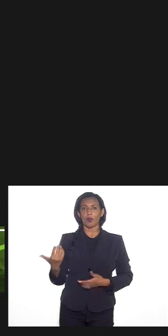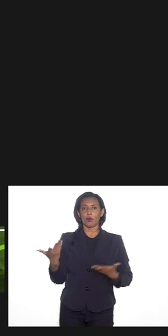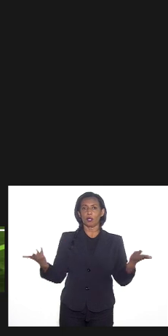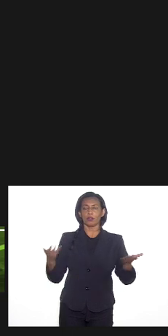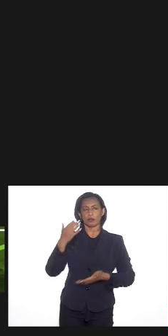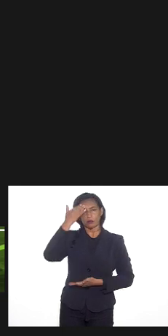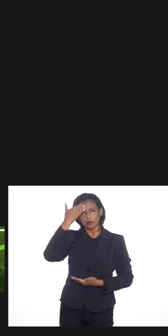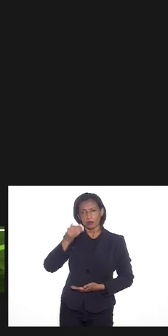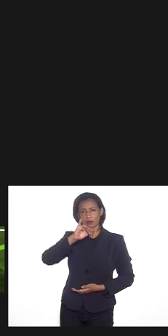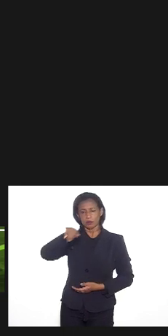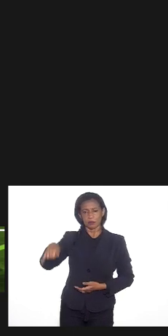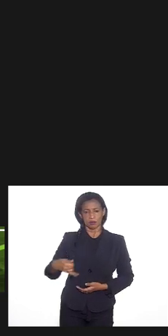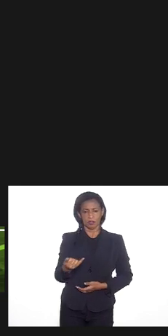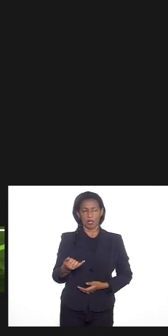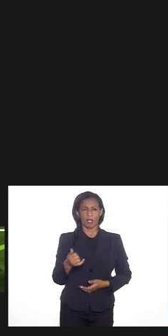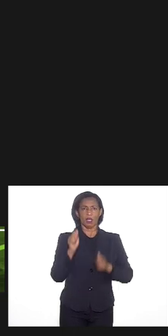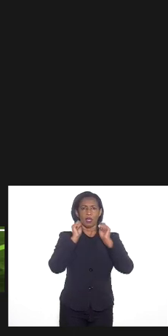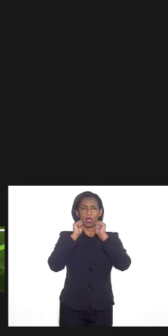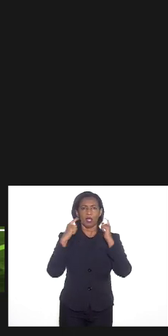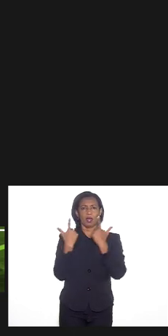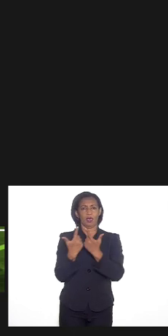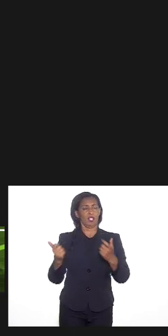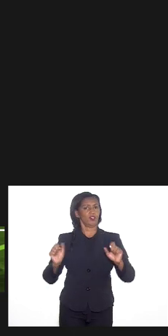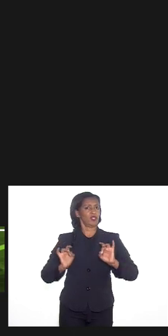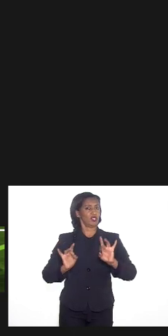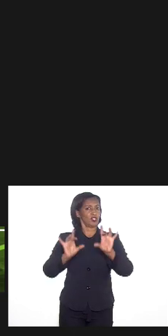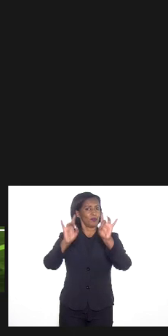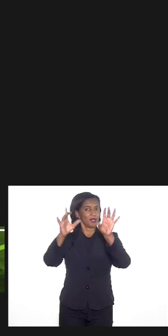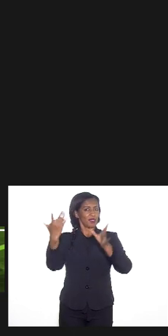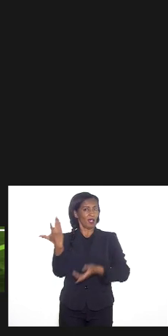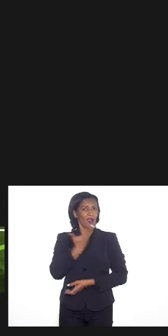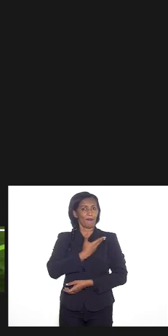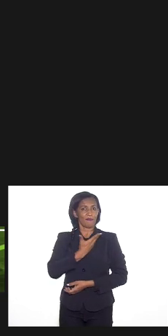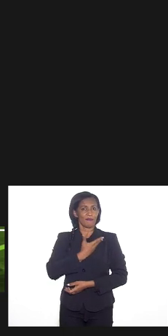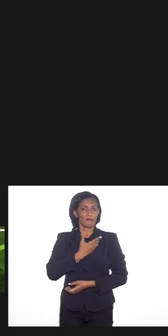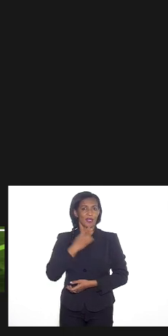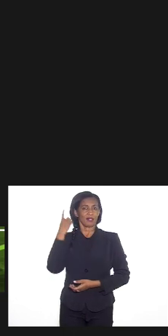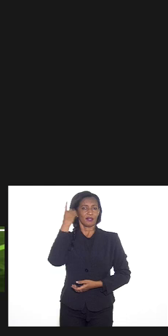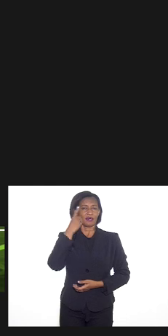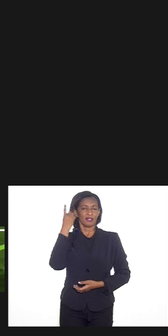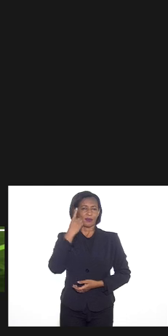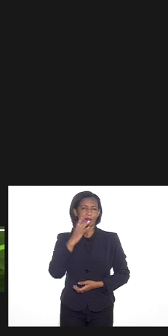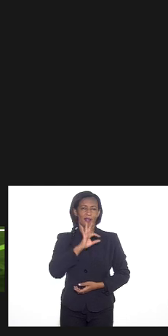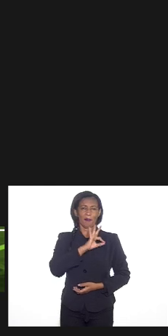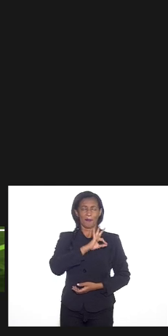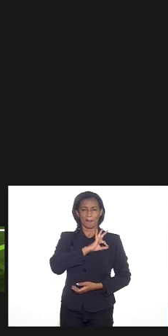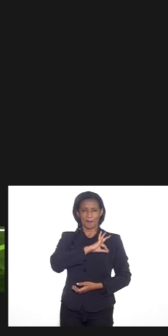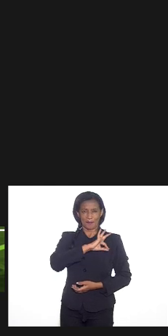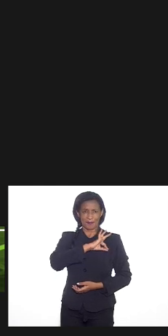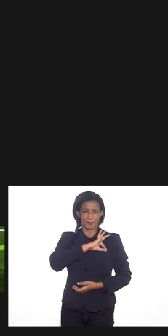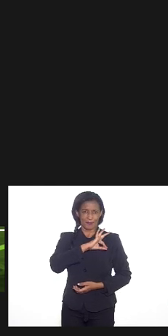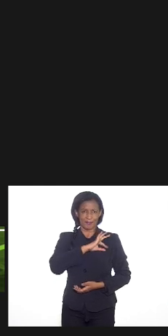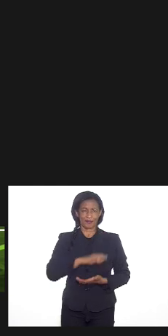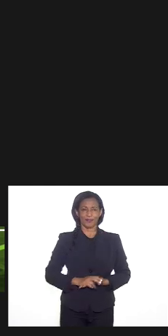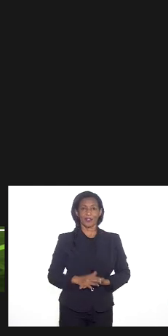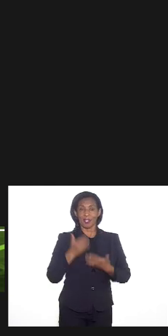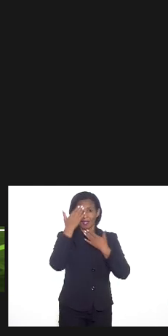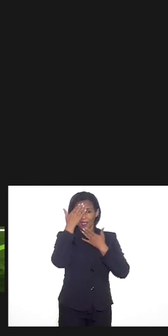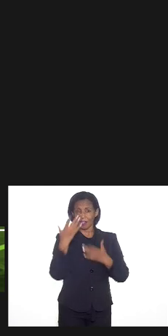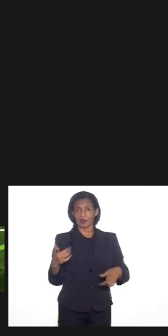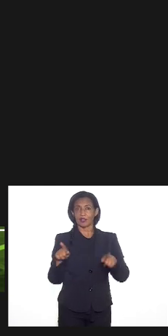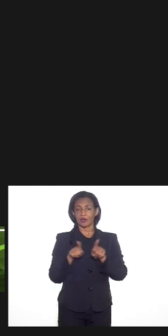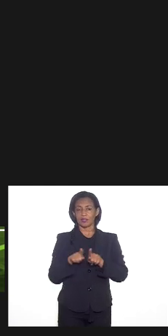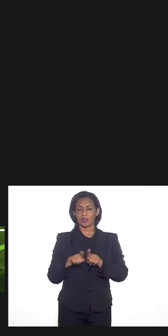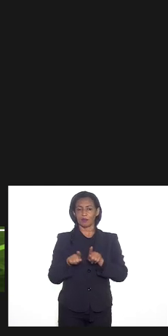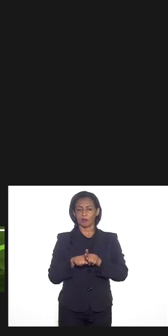agradeço a todos da LES especial doutora colega doutora deputada Marta Rocha agradeço aqui a presença também